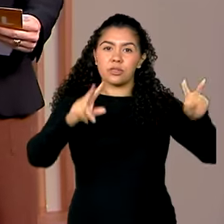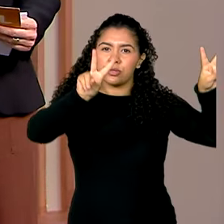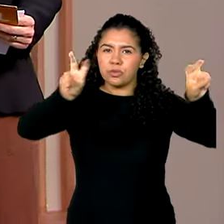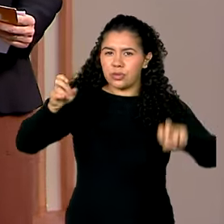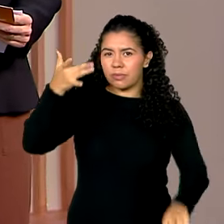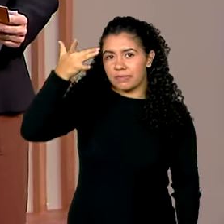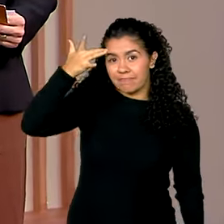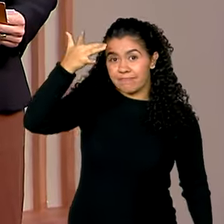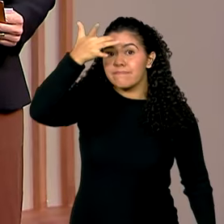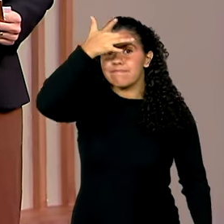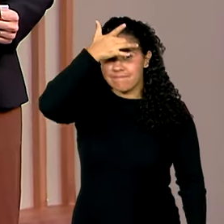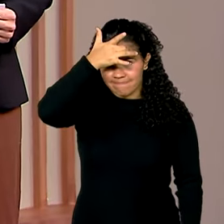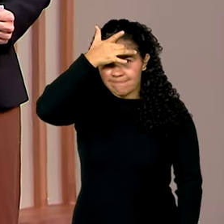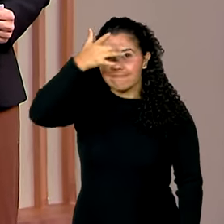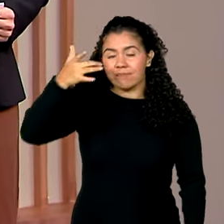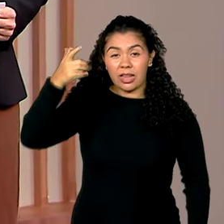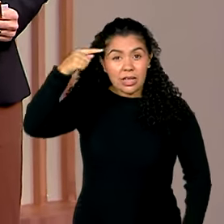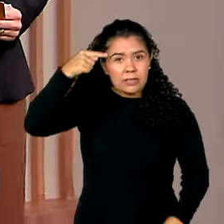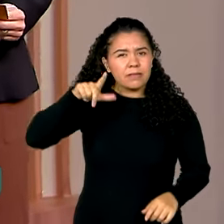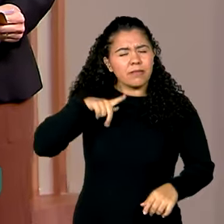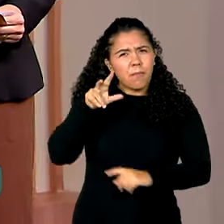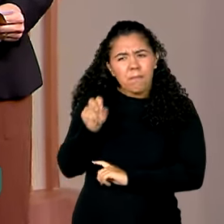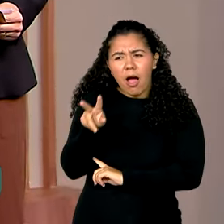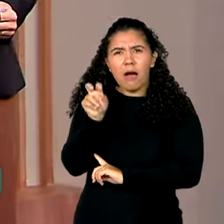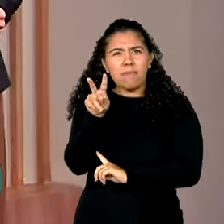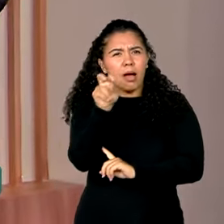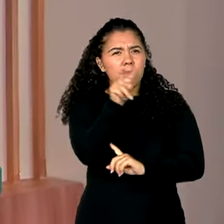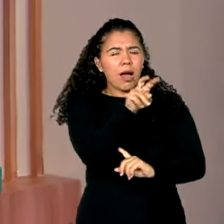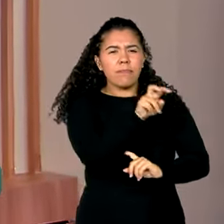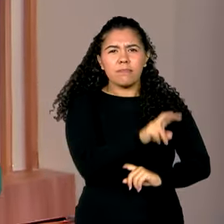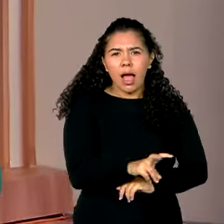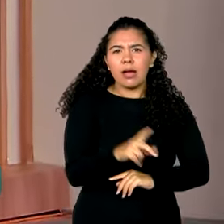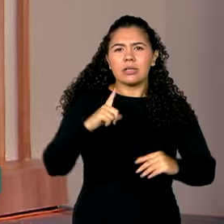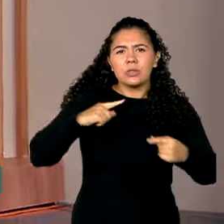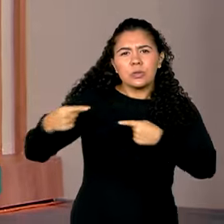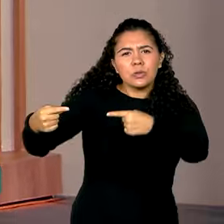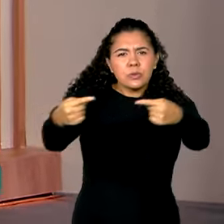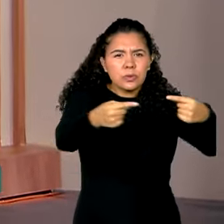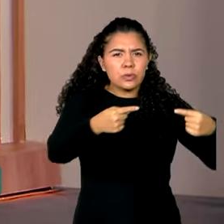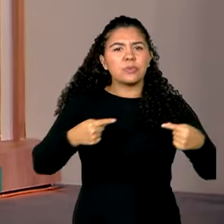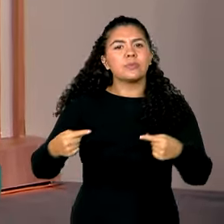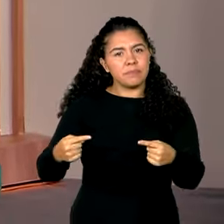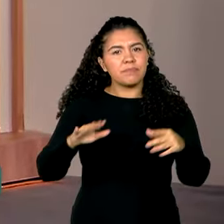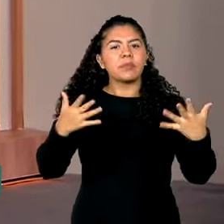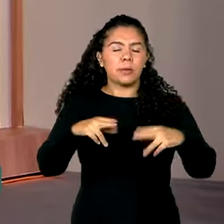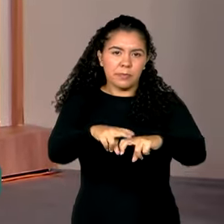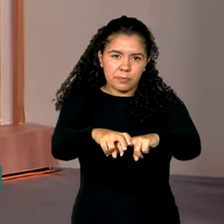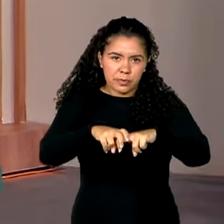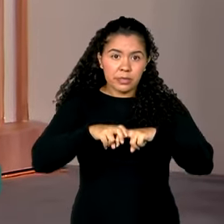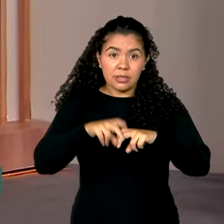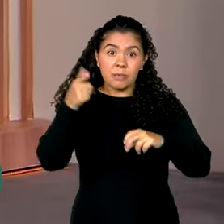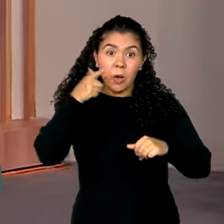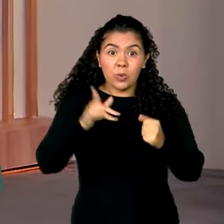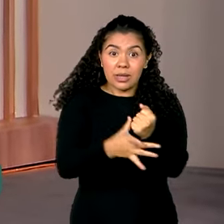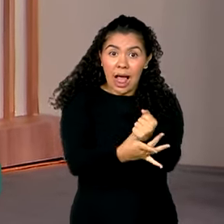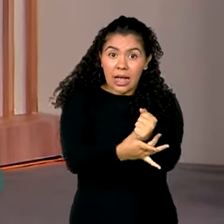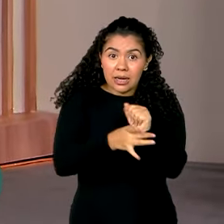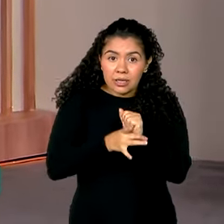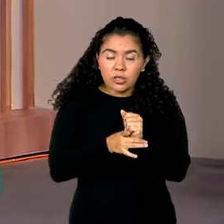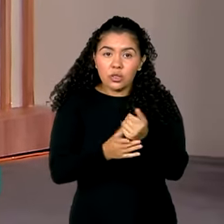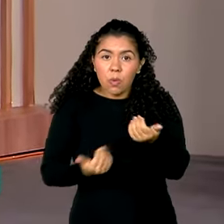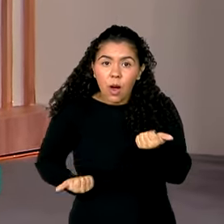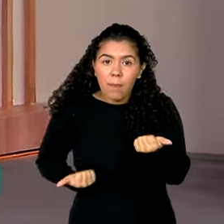mental? O tema é cada vez mais presente na sociedade e nos governos. E é justamente para garantir a